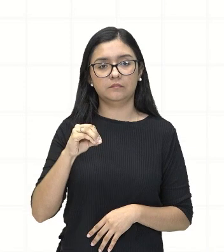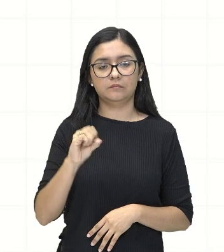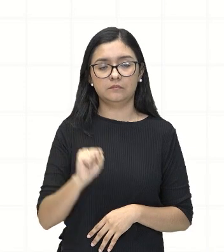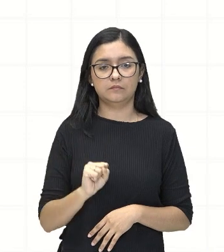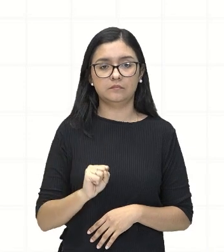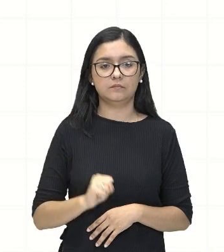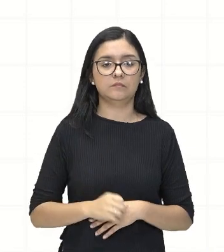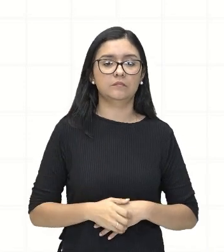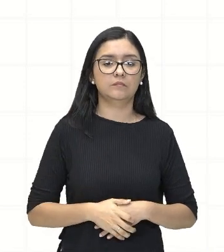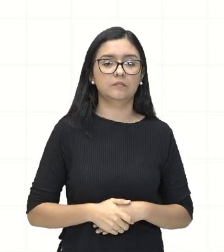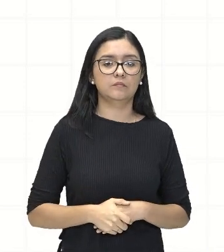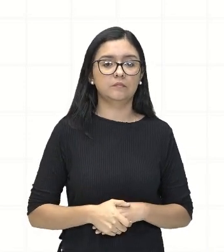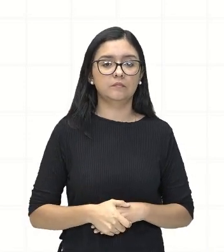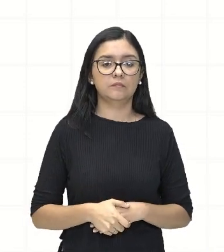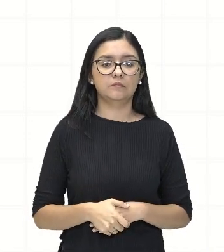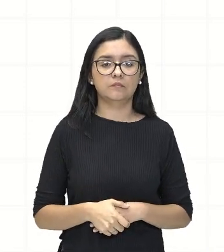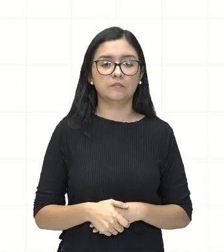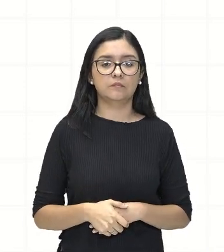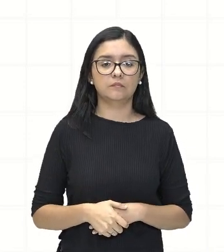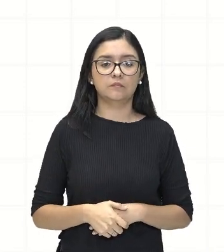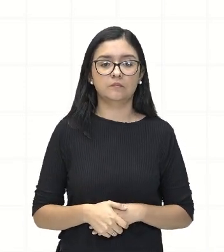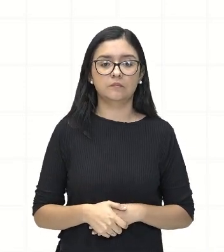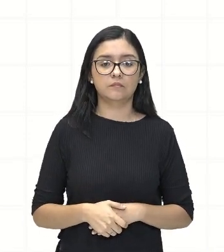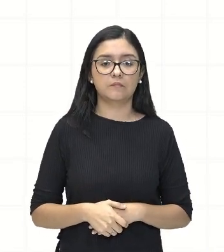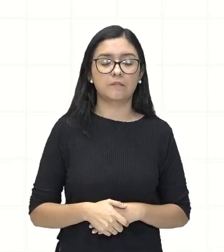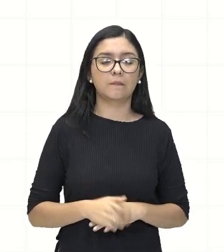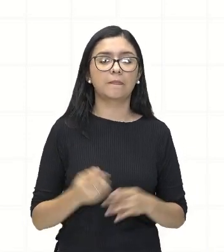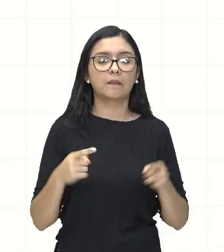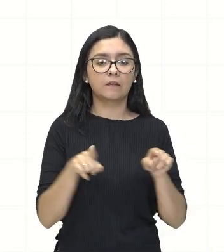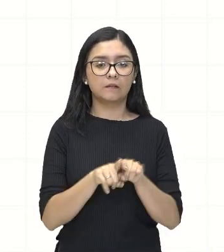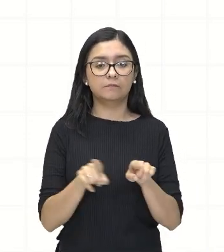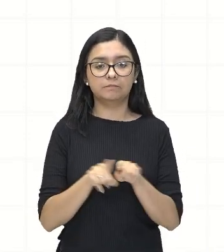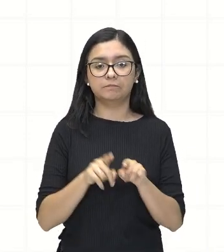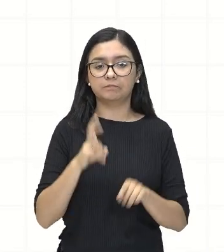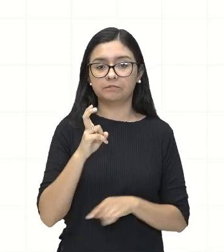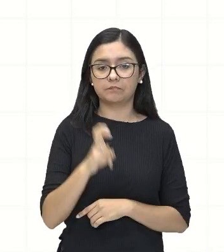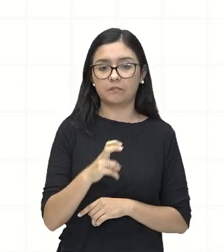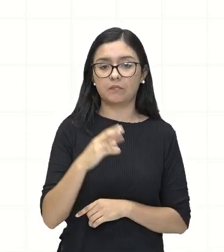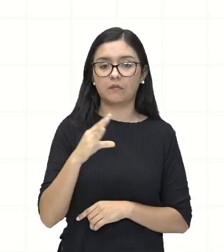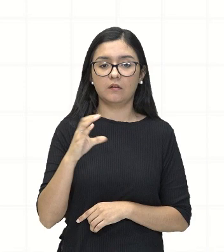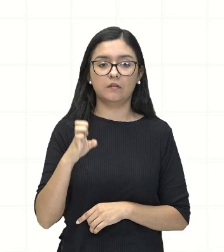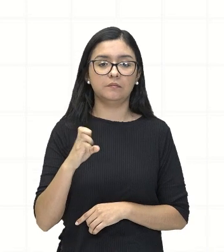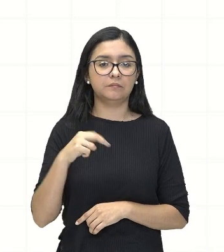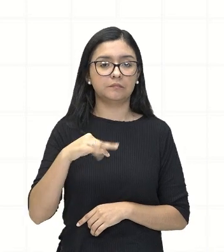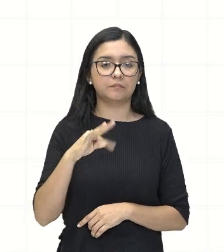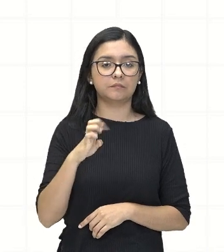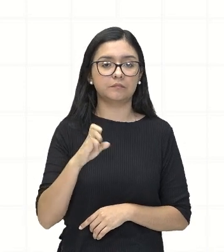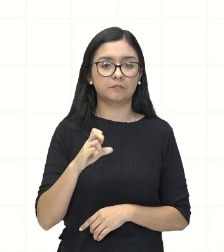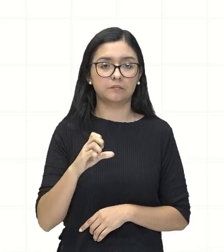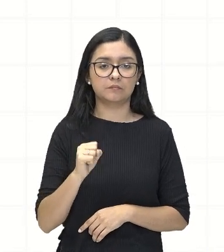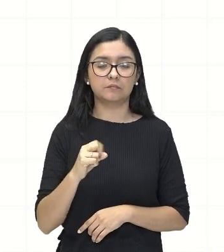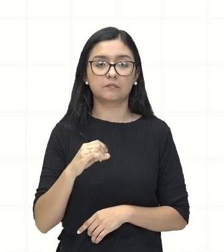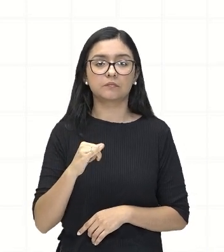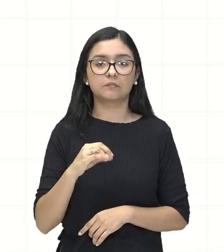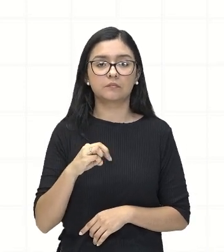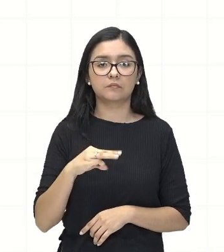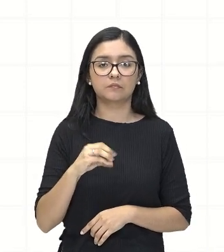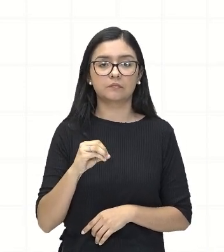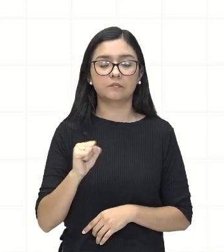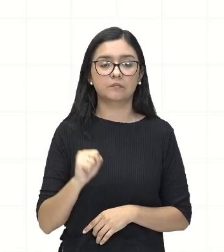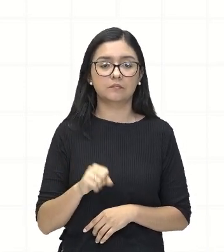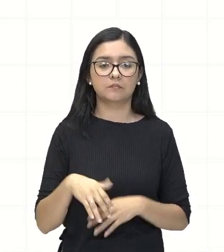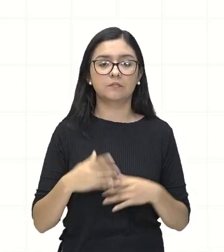Quando eu coloco aqui, 5 centésimos, tá? É o 5 dividido por 100,